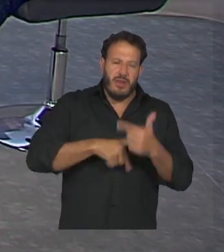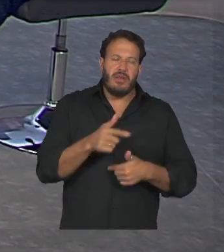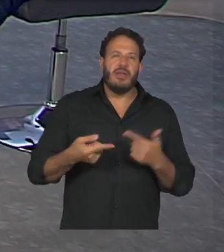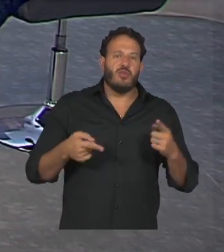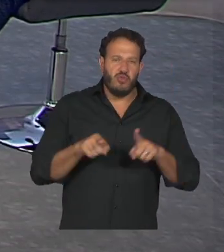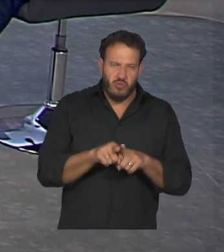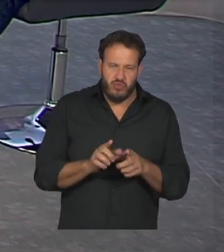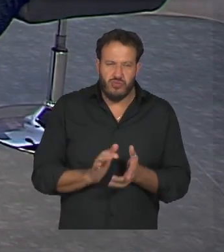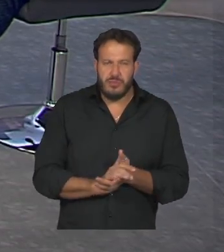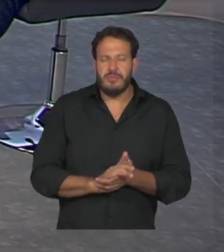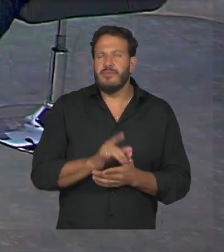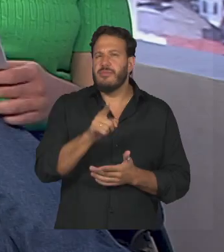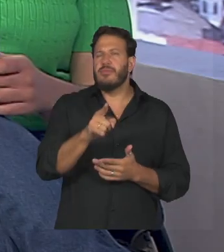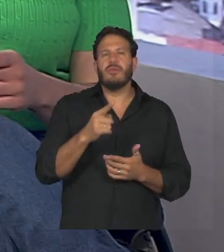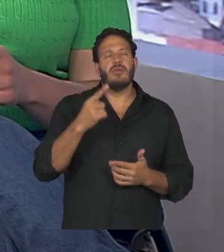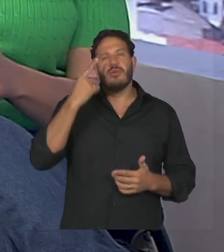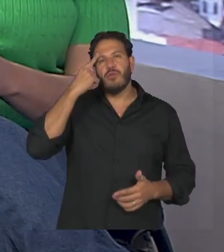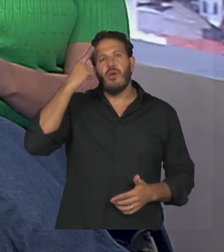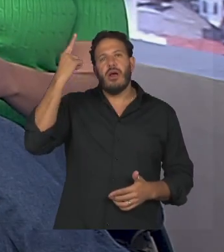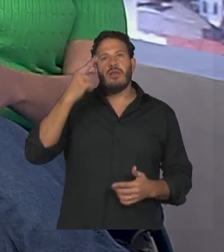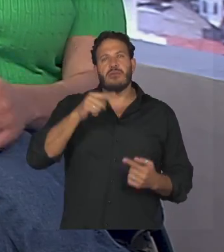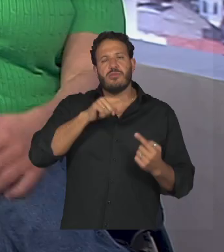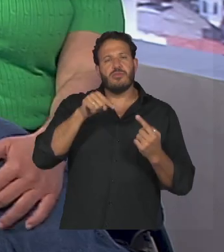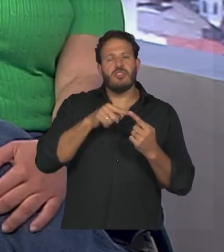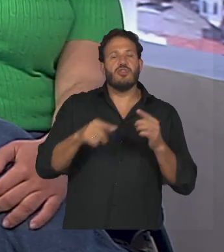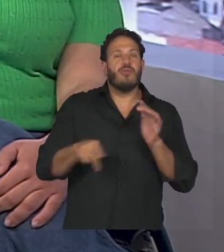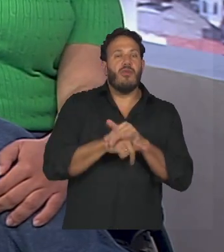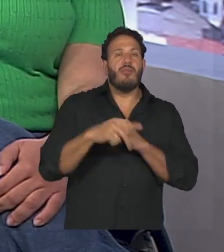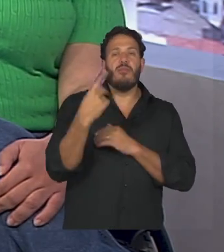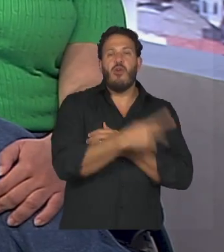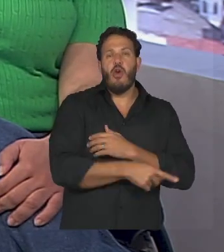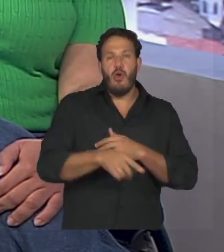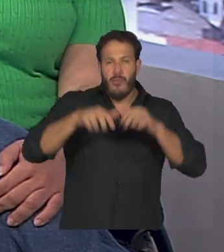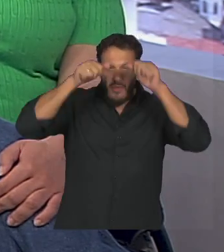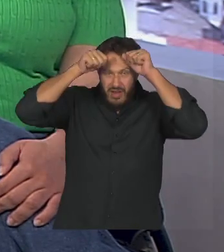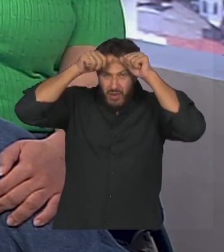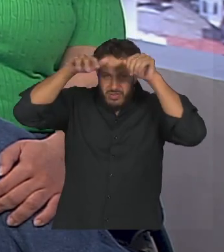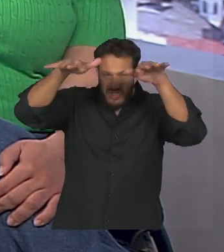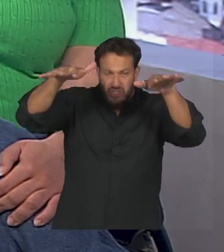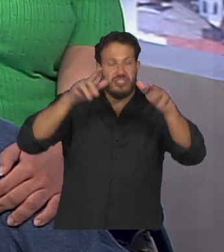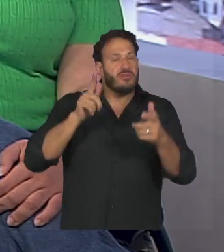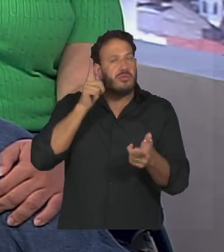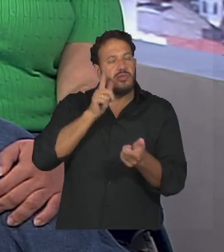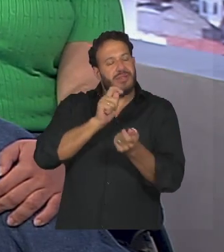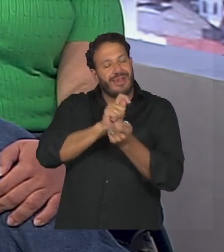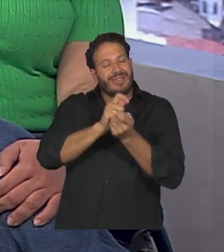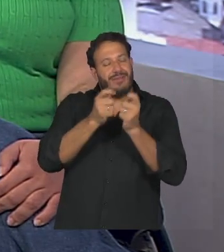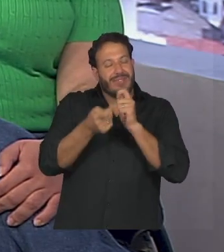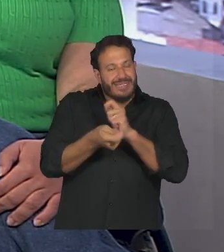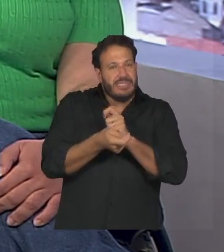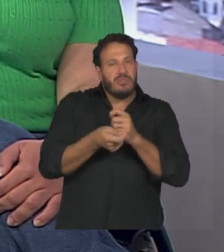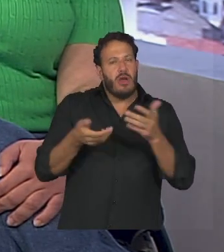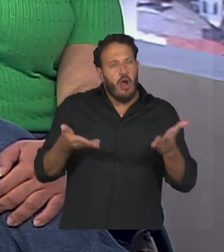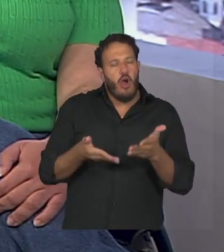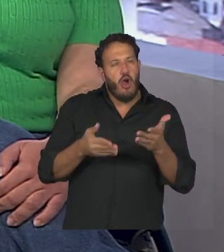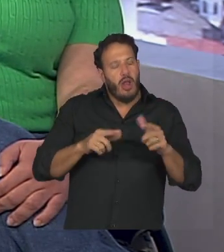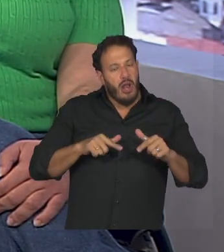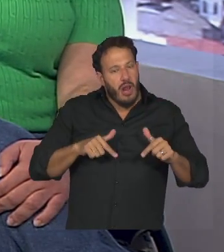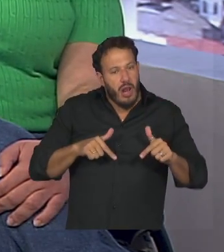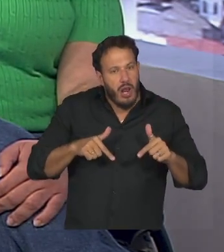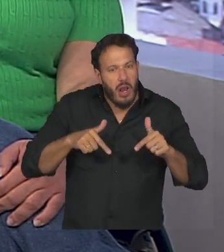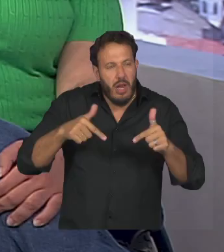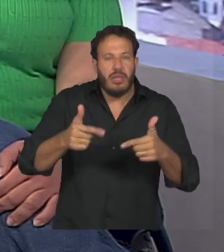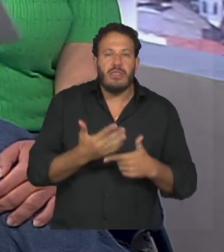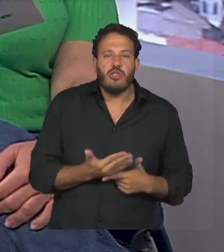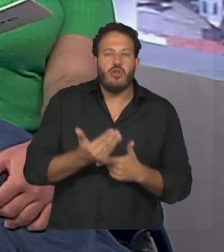e quais as iniciativas para autistas estão se adaptando aos avanços tecnológicos para melhorar